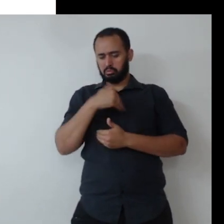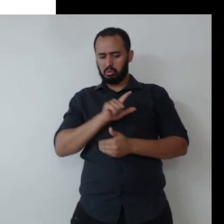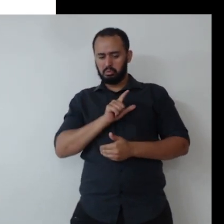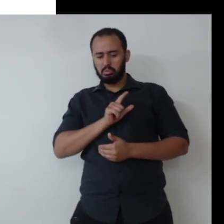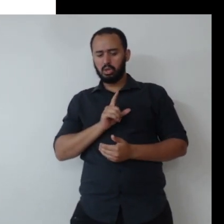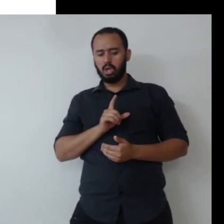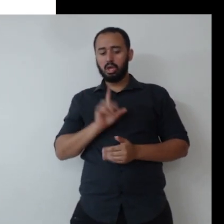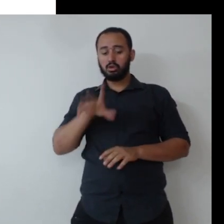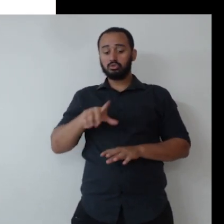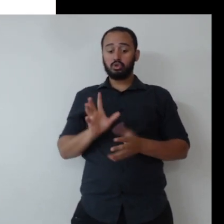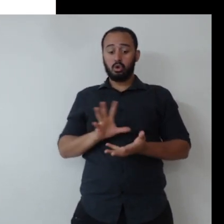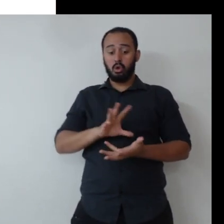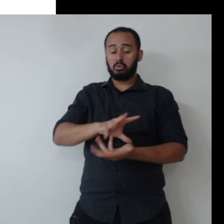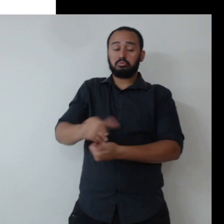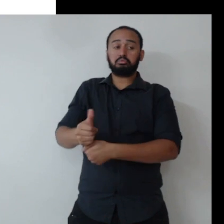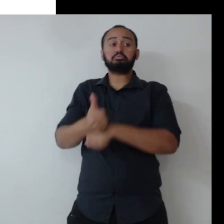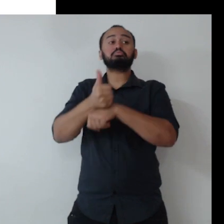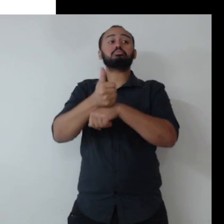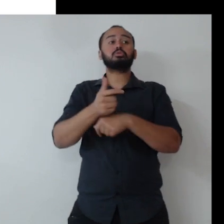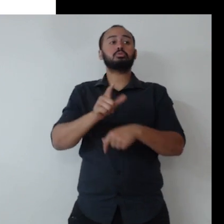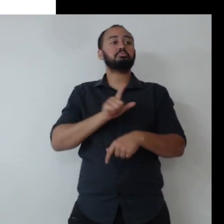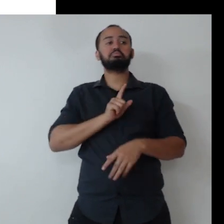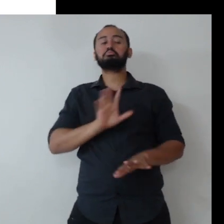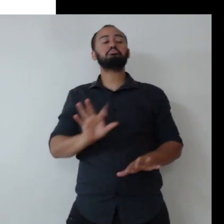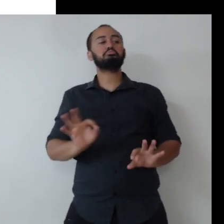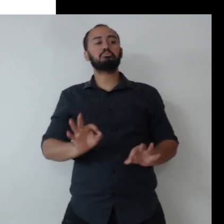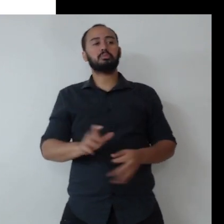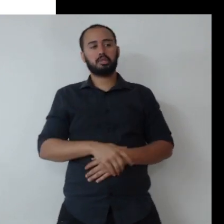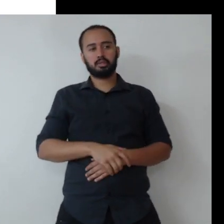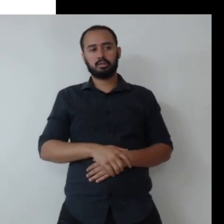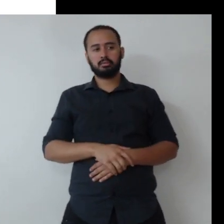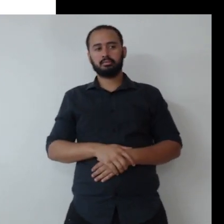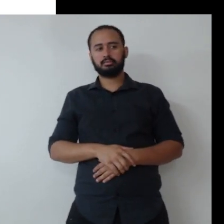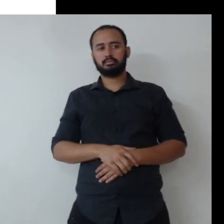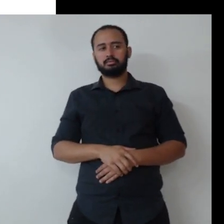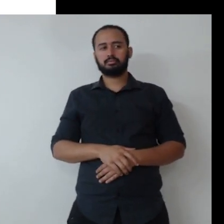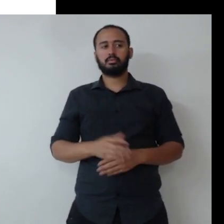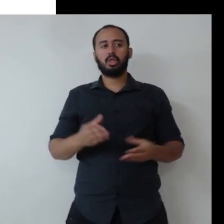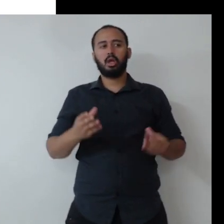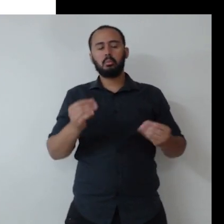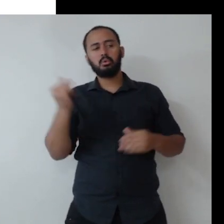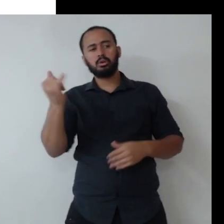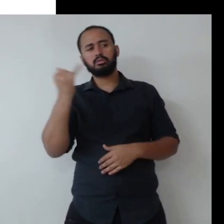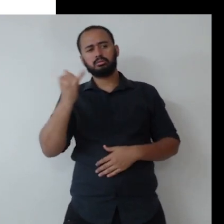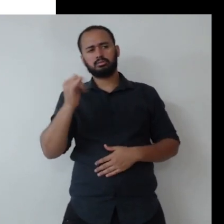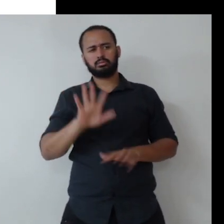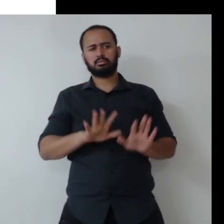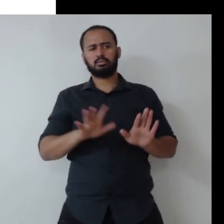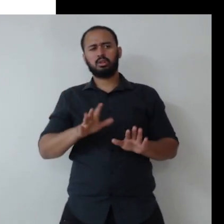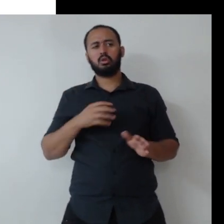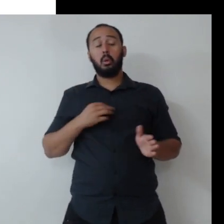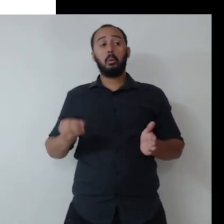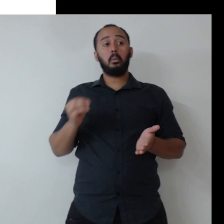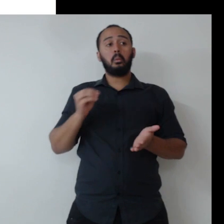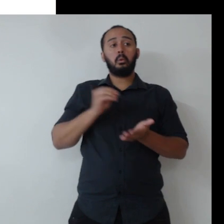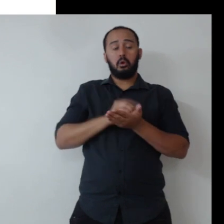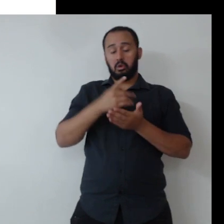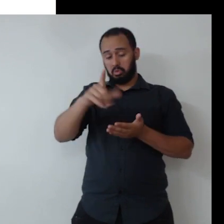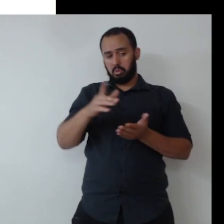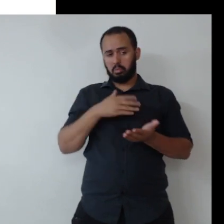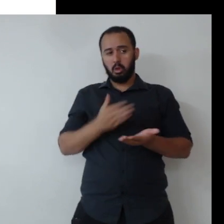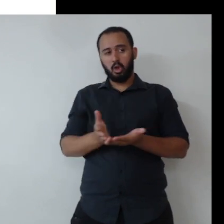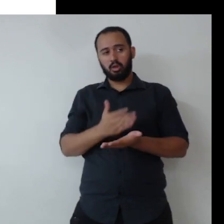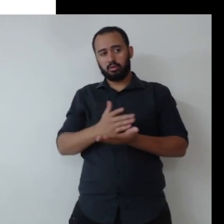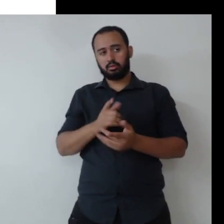E a literatura mapeia diversos tipos de vieses. E é muito interessante isso, eu abordo no livro, tem artigo